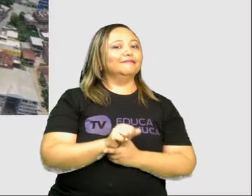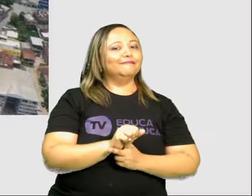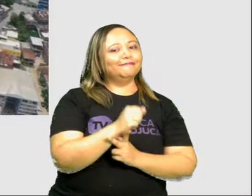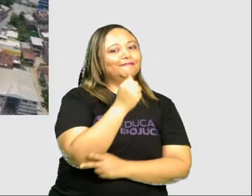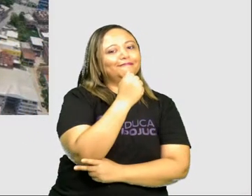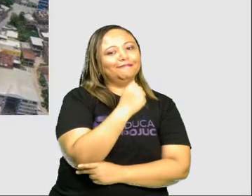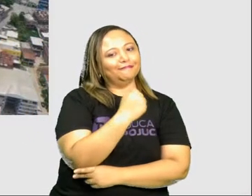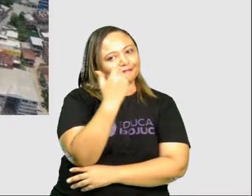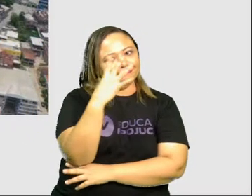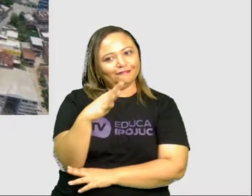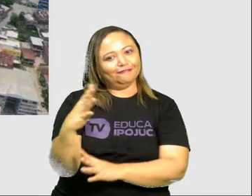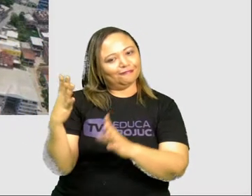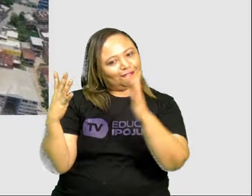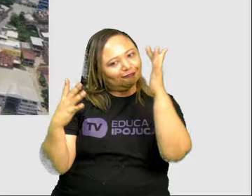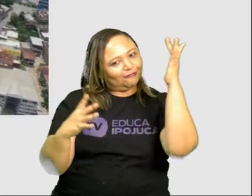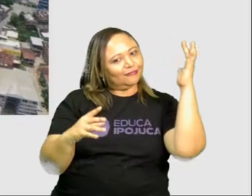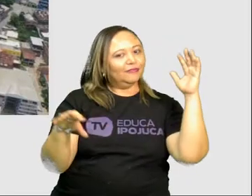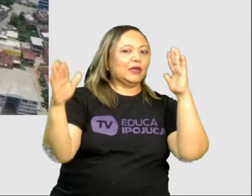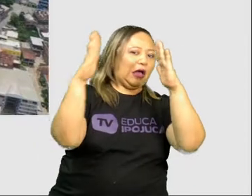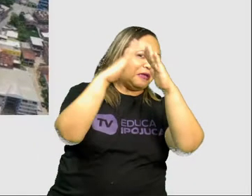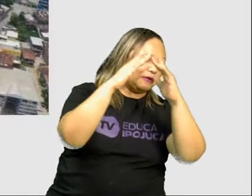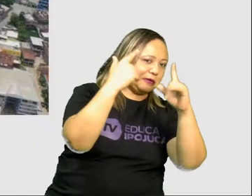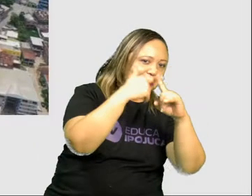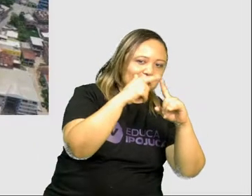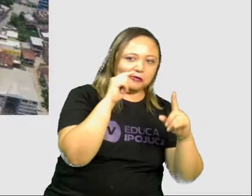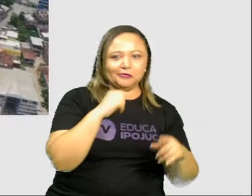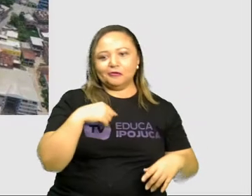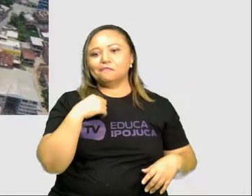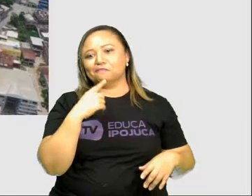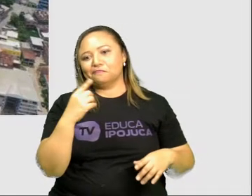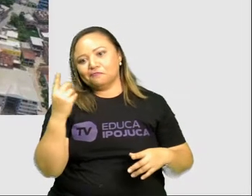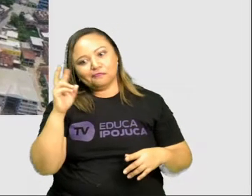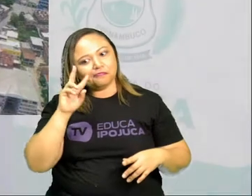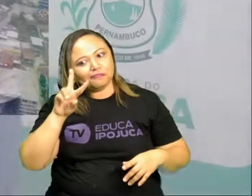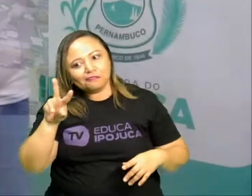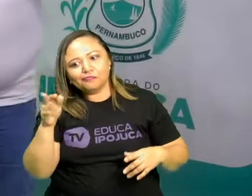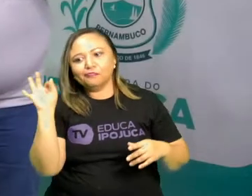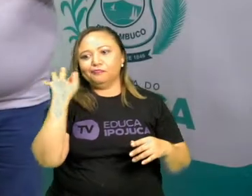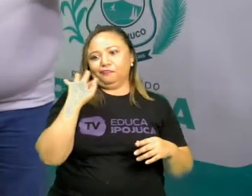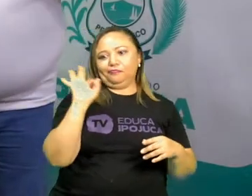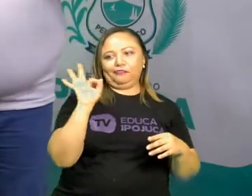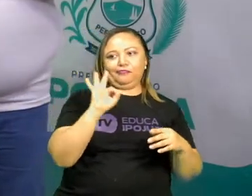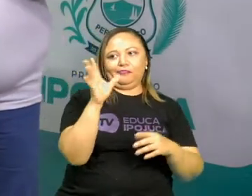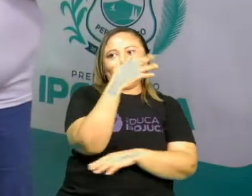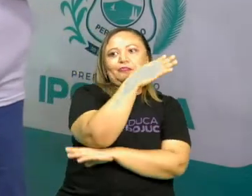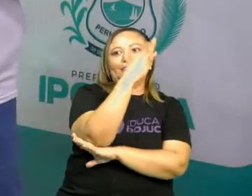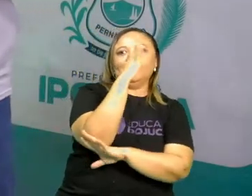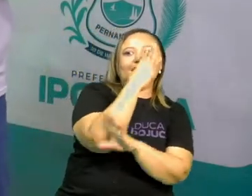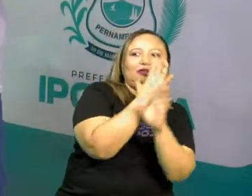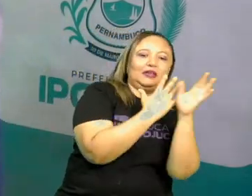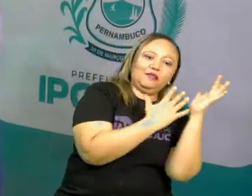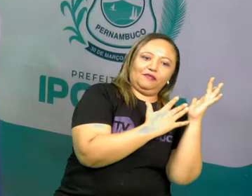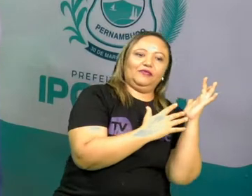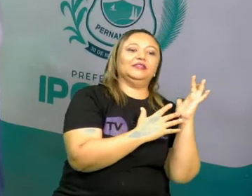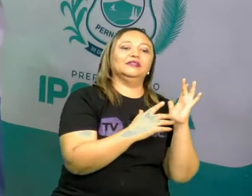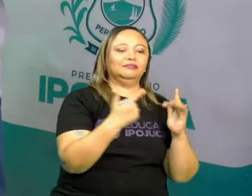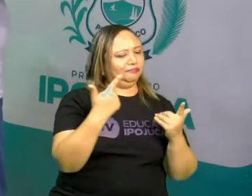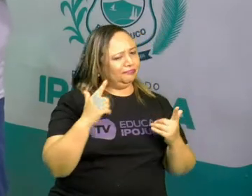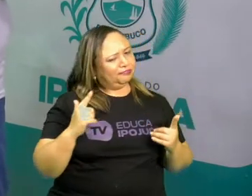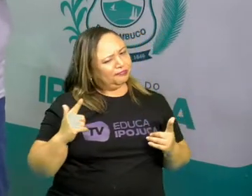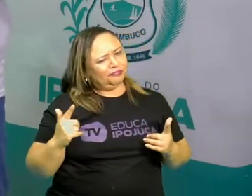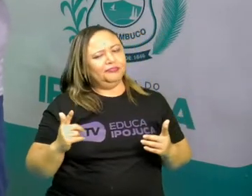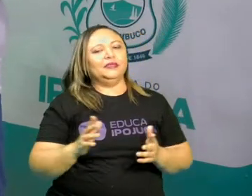consegue mais identificar aquela igreja que a gente viu na foto anterior. Então, isso é a